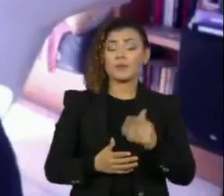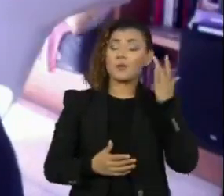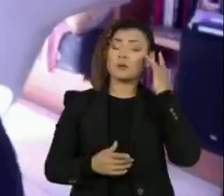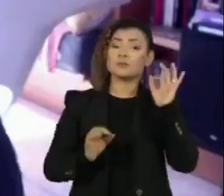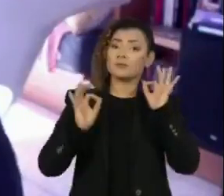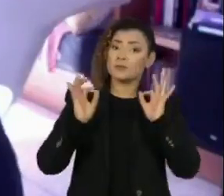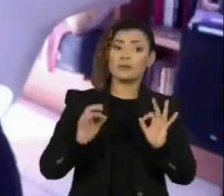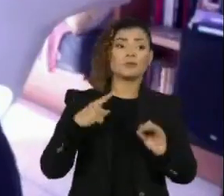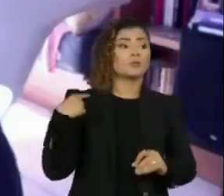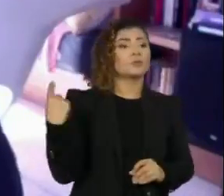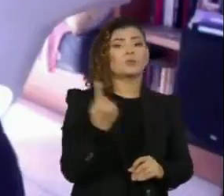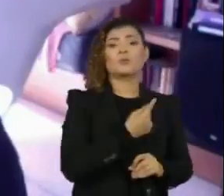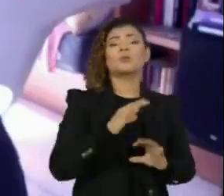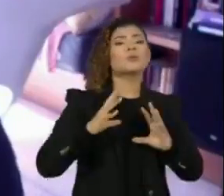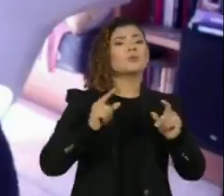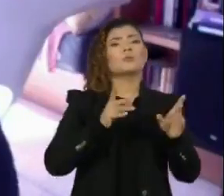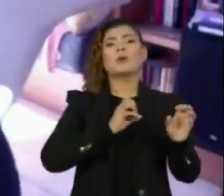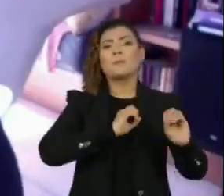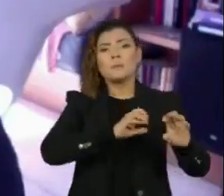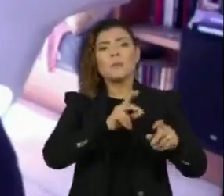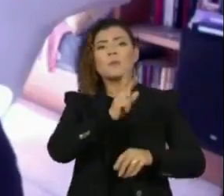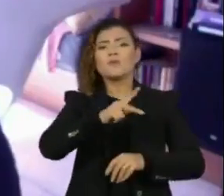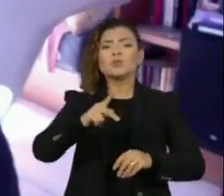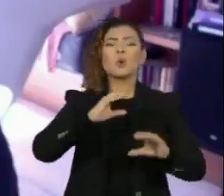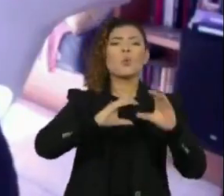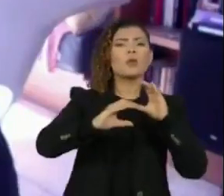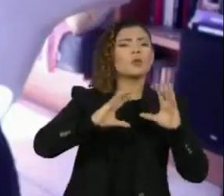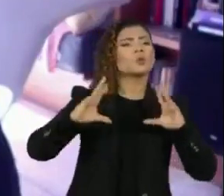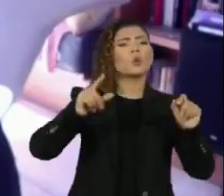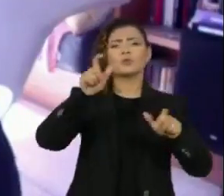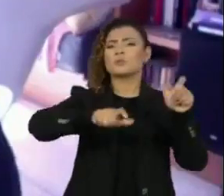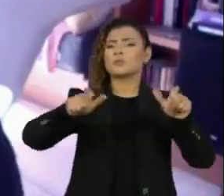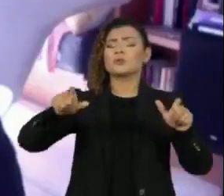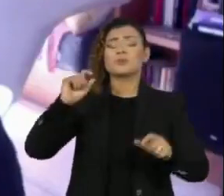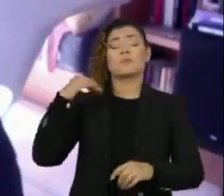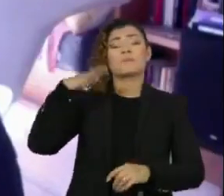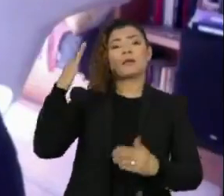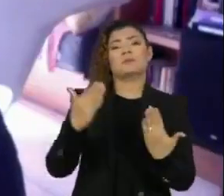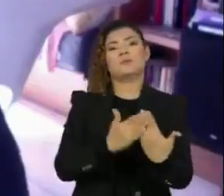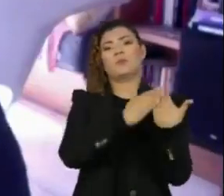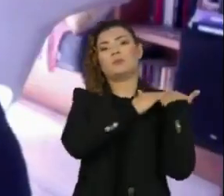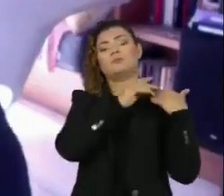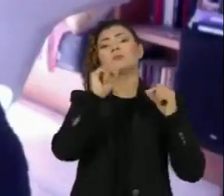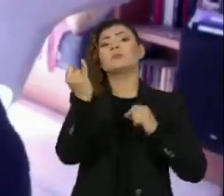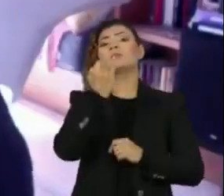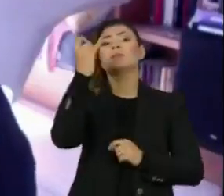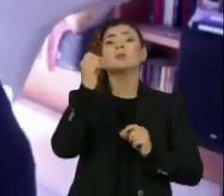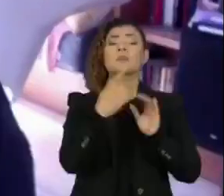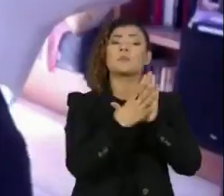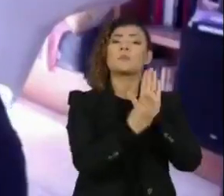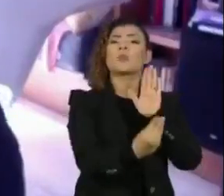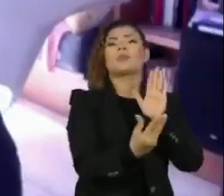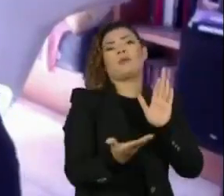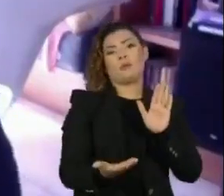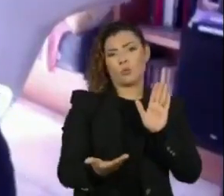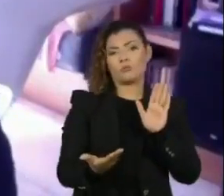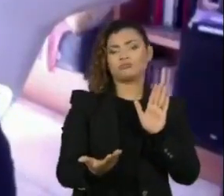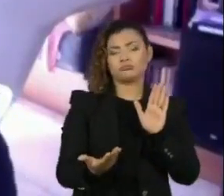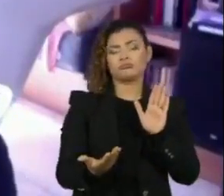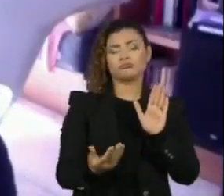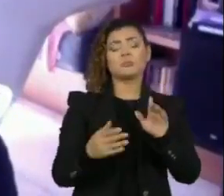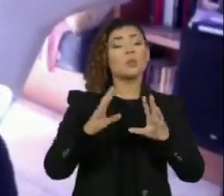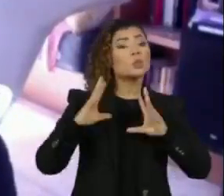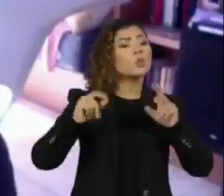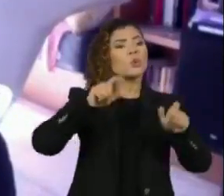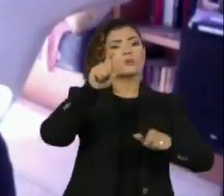que todo mundo, quem é educador, comunicador, acho que tem um papel ainda mais importante, por falar com muito mais gente, mas eu acho que